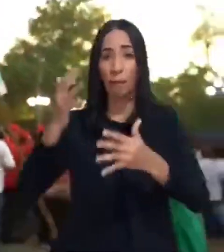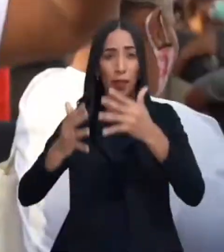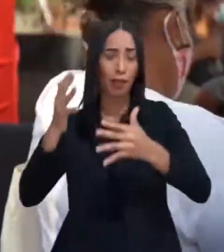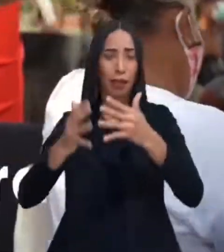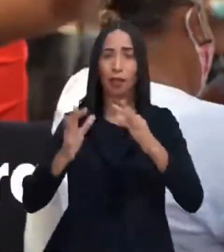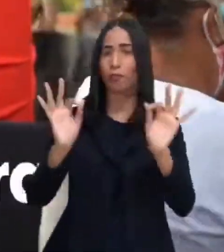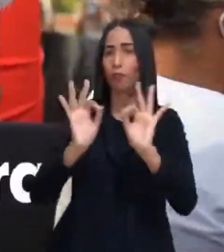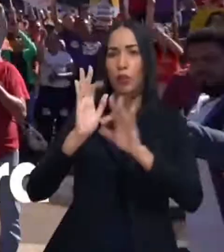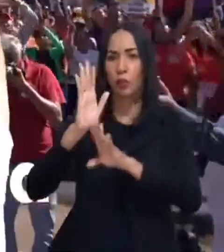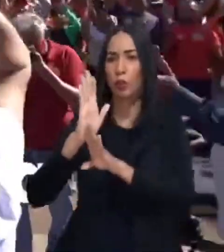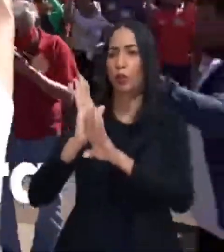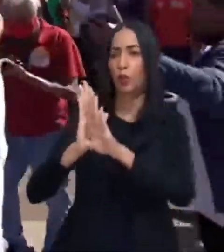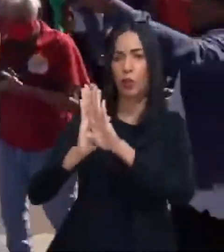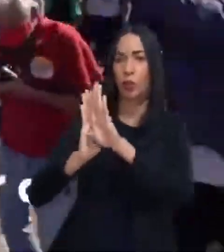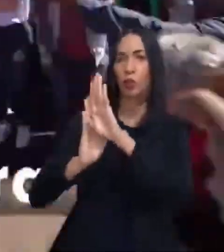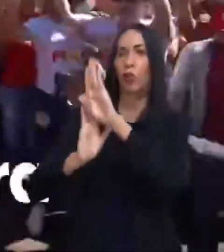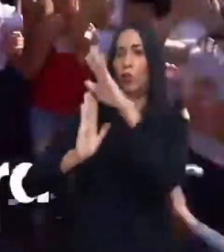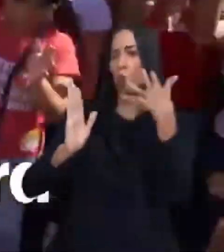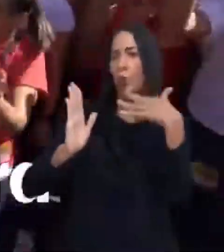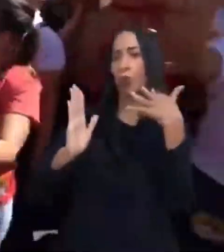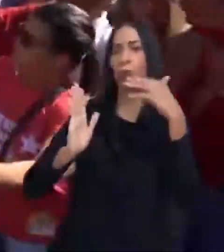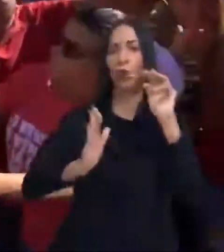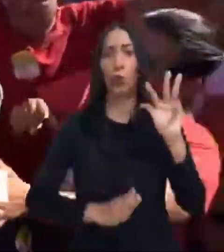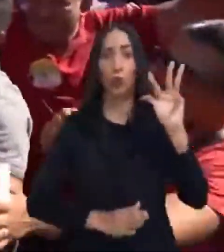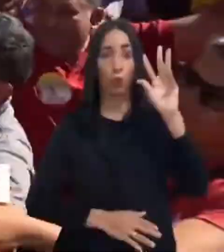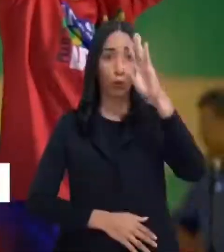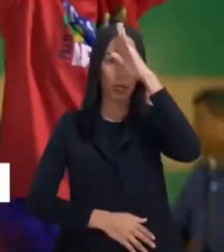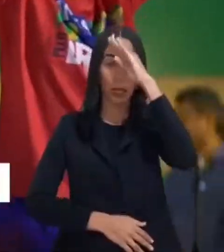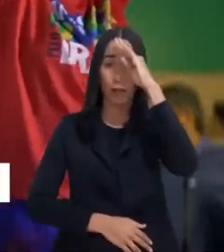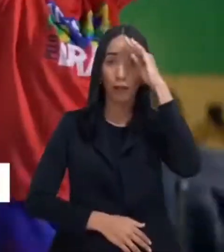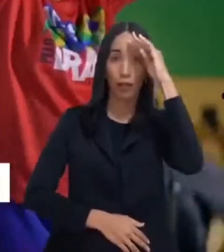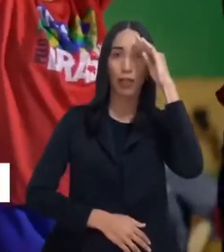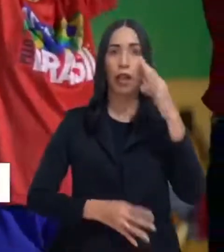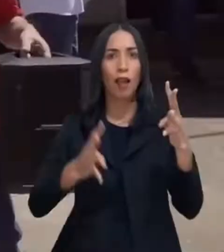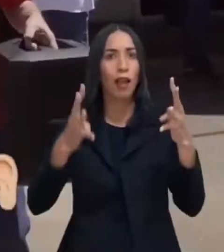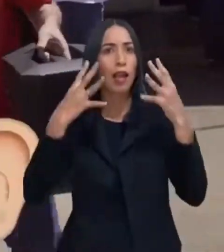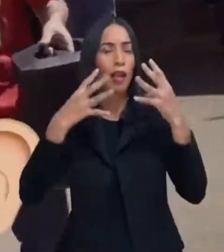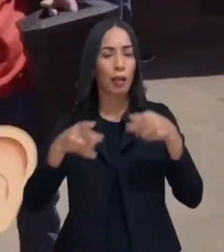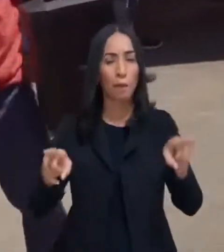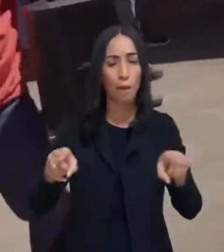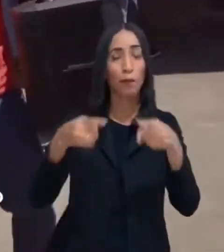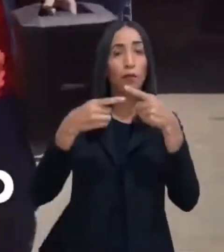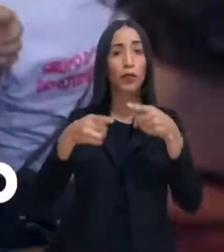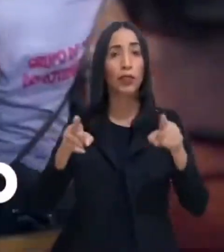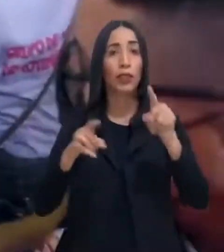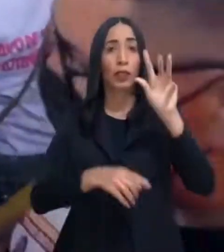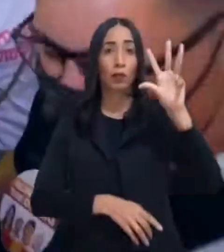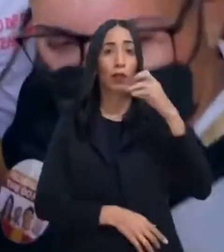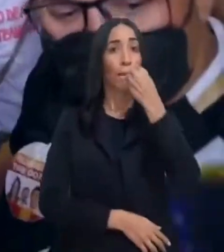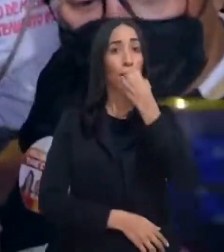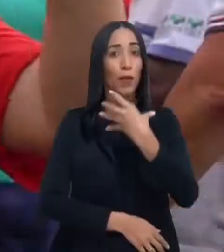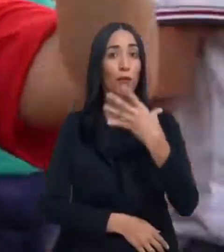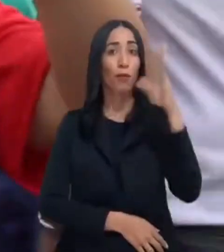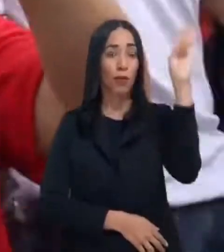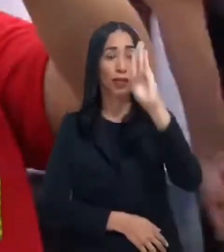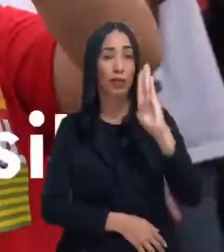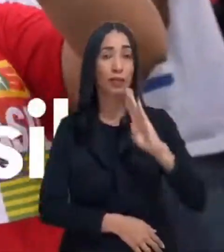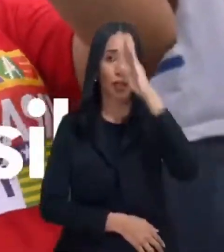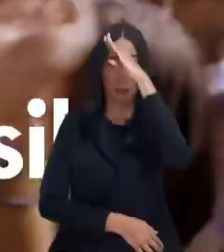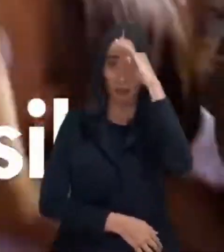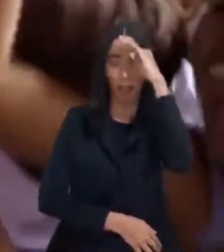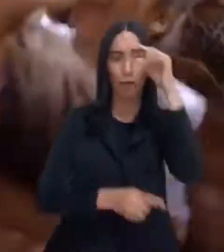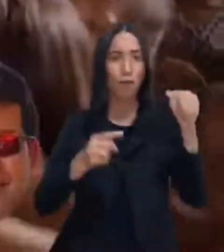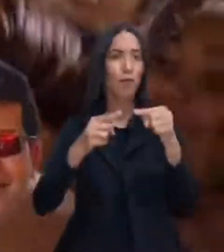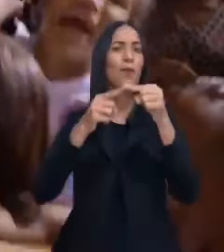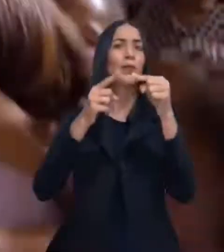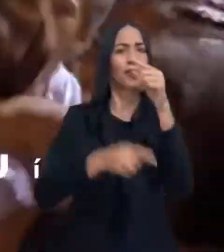segura, ninguém segura. Ninguém segura, Rafael e Lula. Escute bem o que eu canto aqui. Lula é bom para o